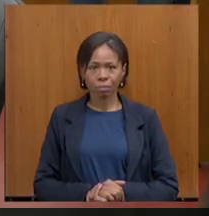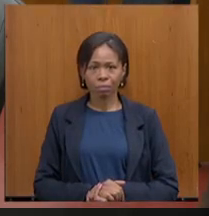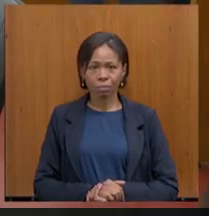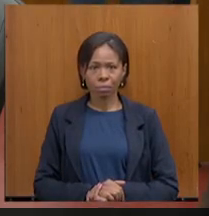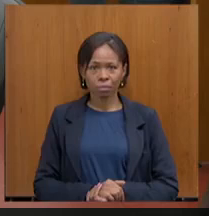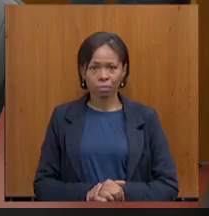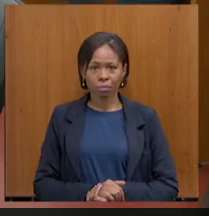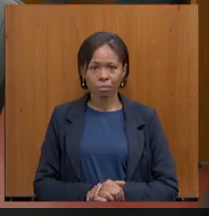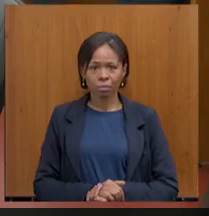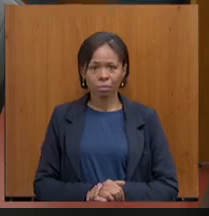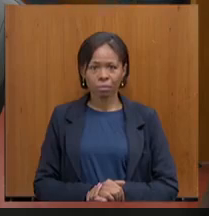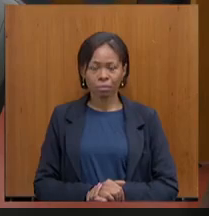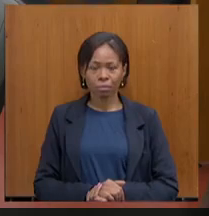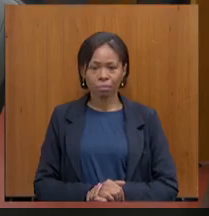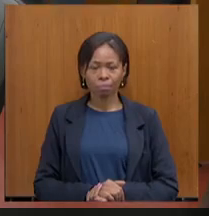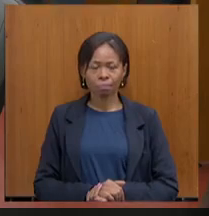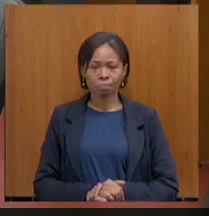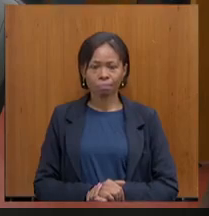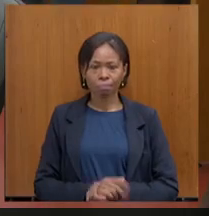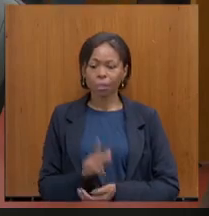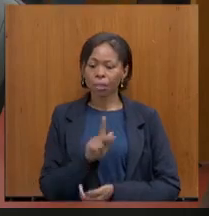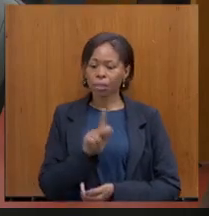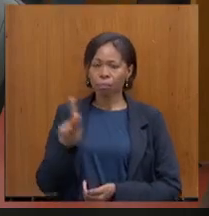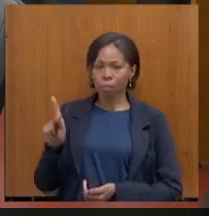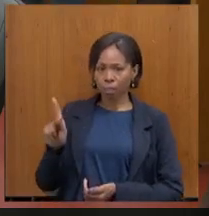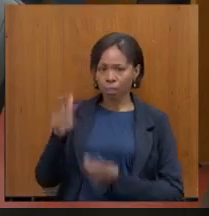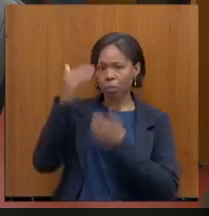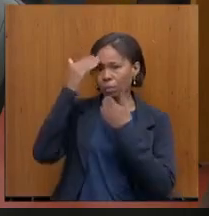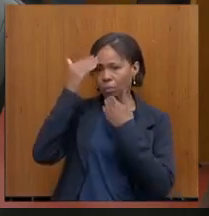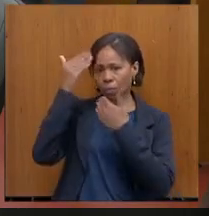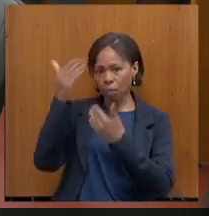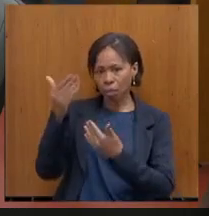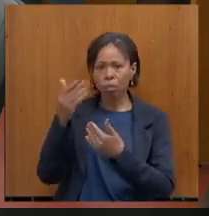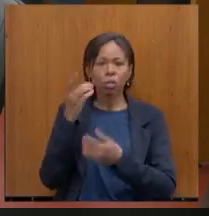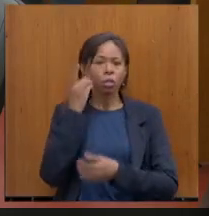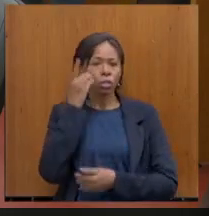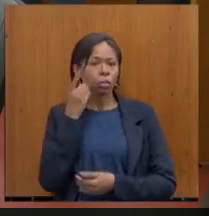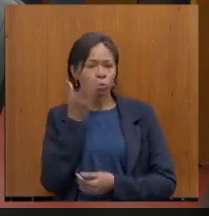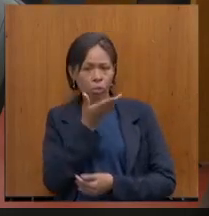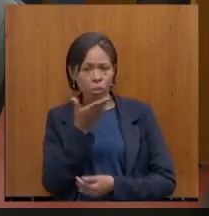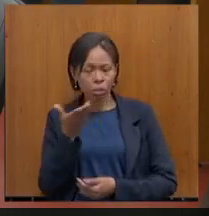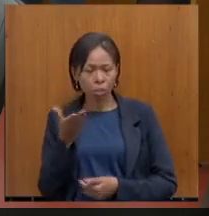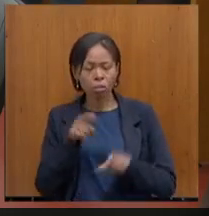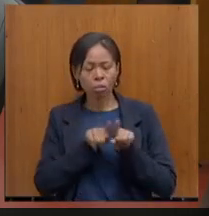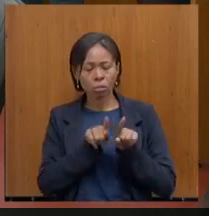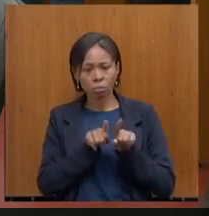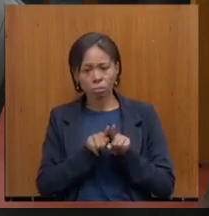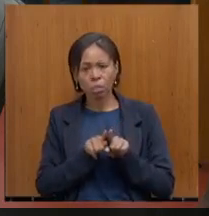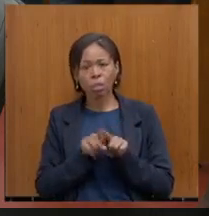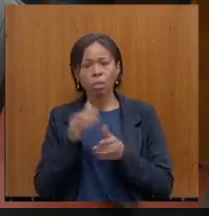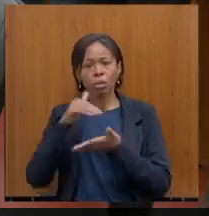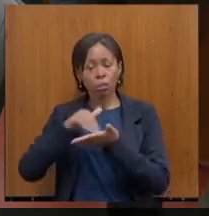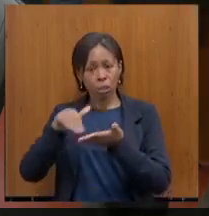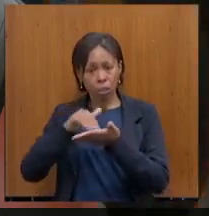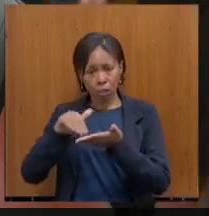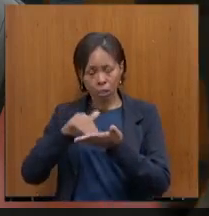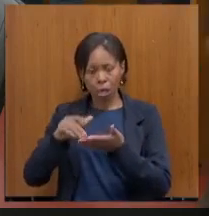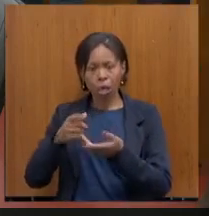Presidente Eli, muito obrigado, deputadas. Deputados que nos acompanham. Secretário Gustavo.